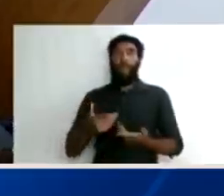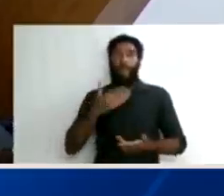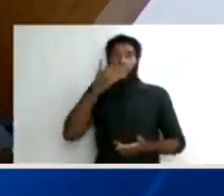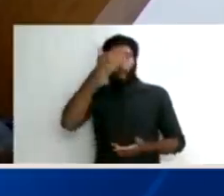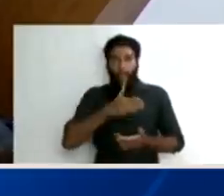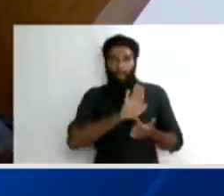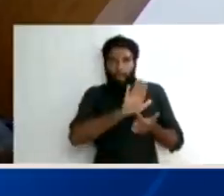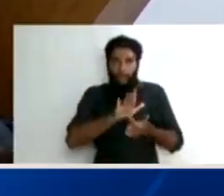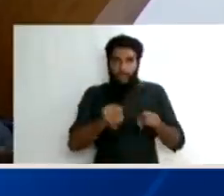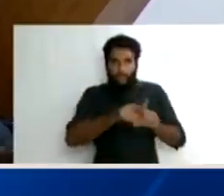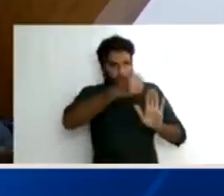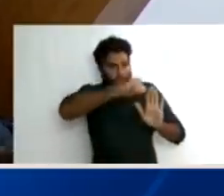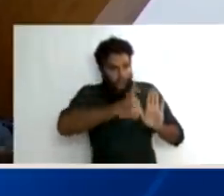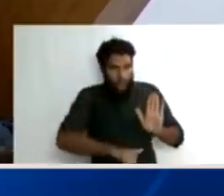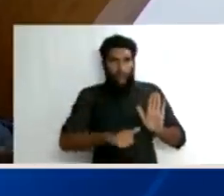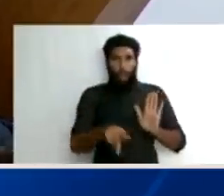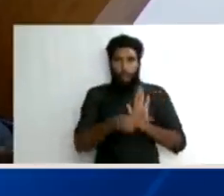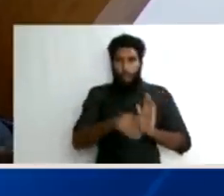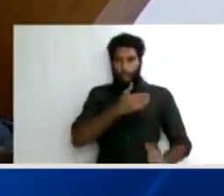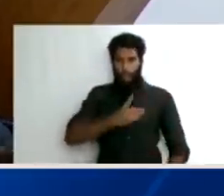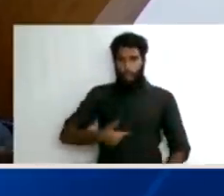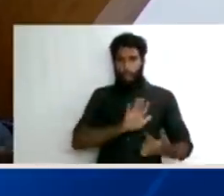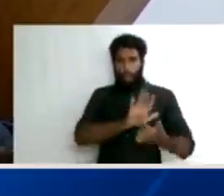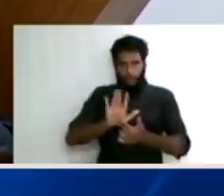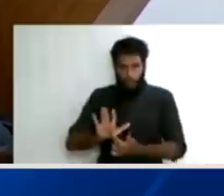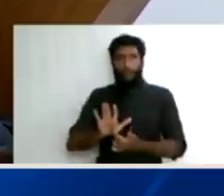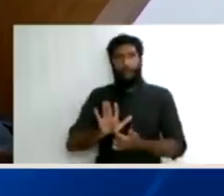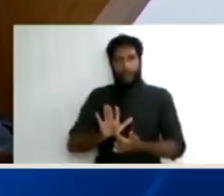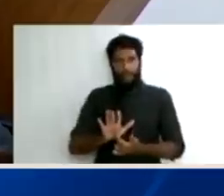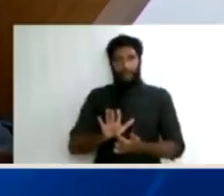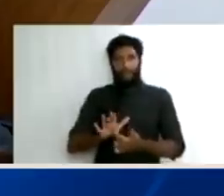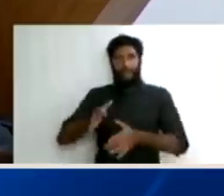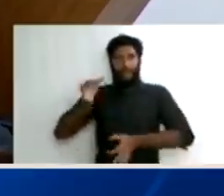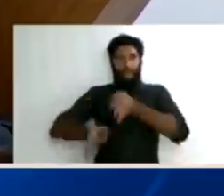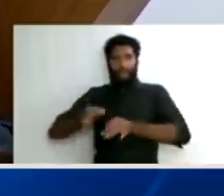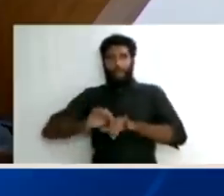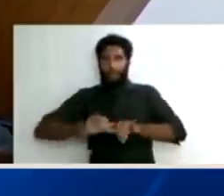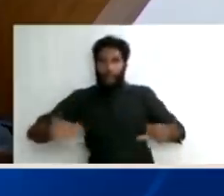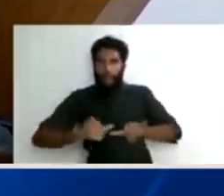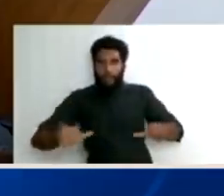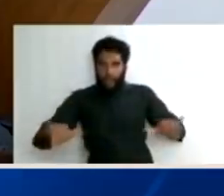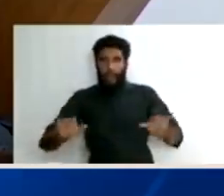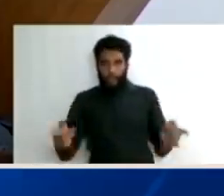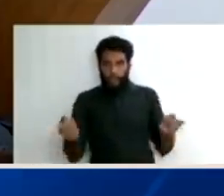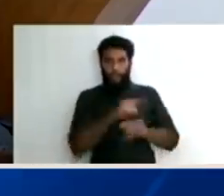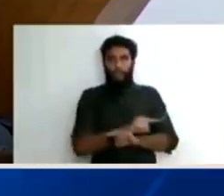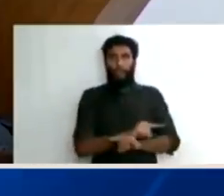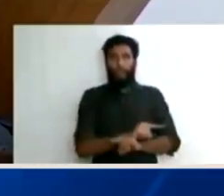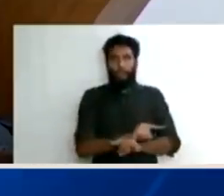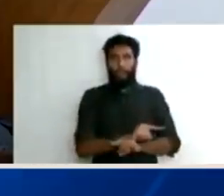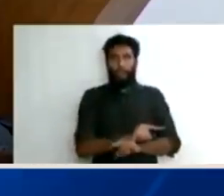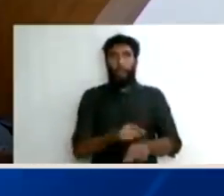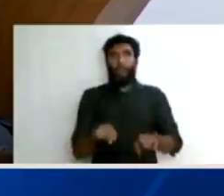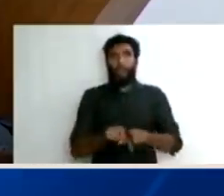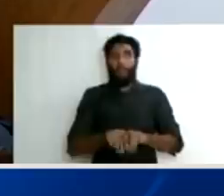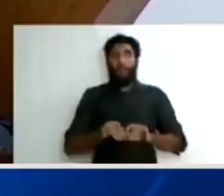jurídica, porque, como eu já disse, não é usual. Isso que nós estamos verificando não é usual. Suspeição,